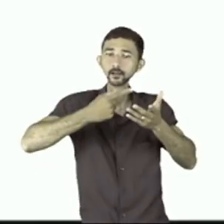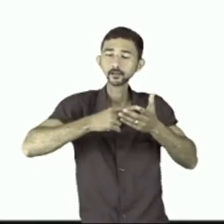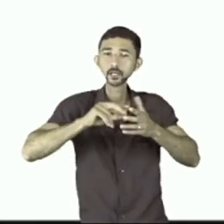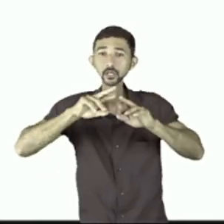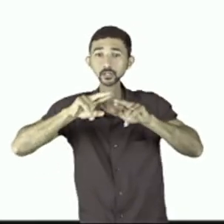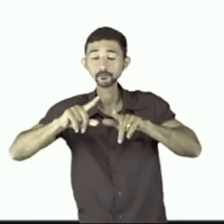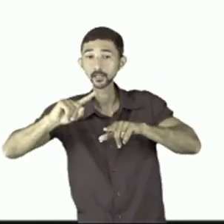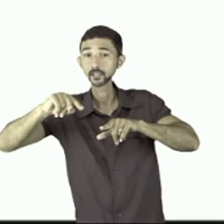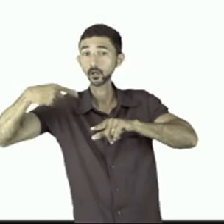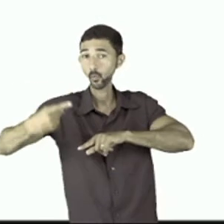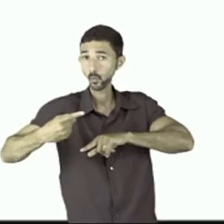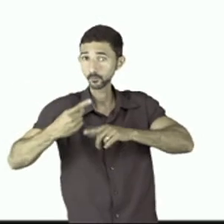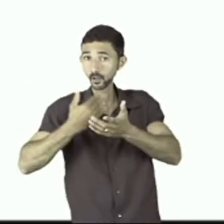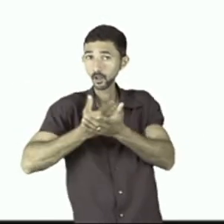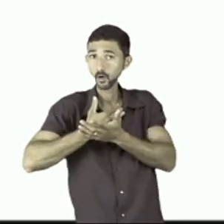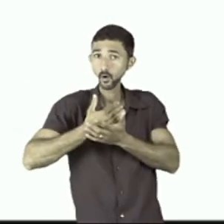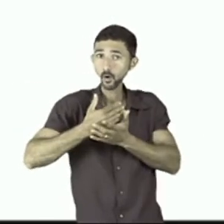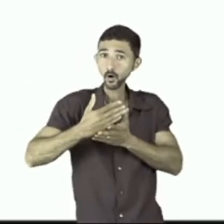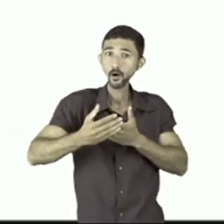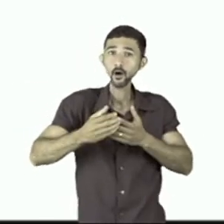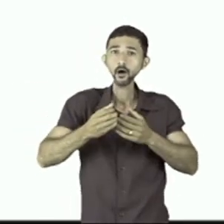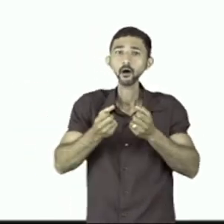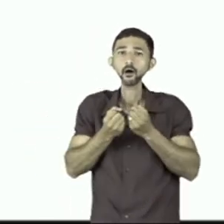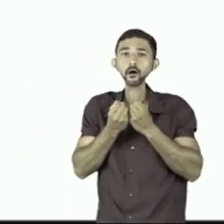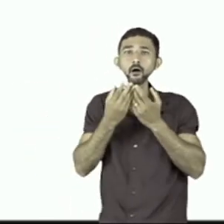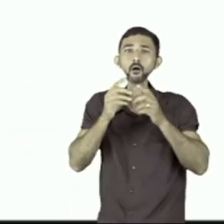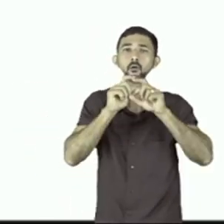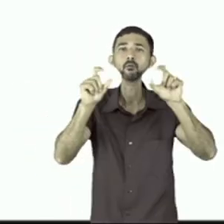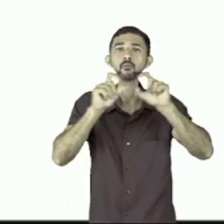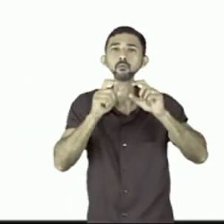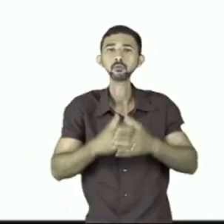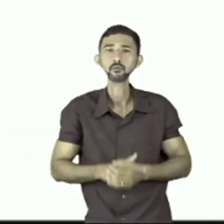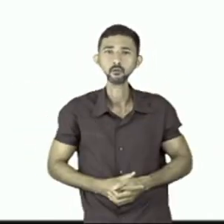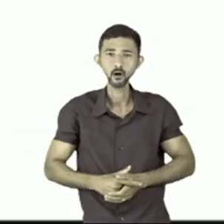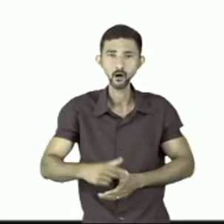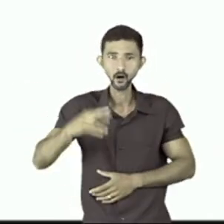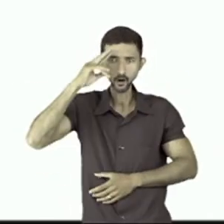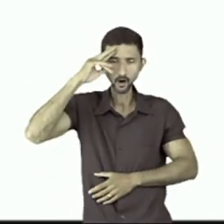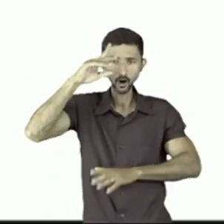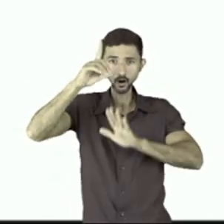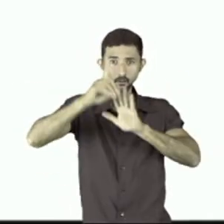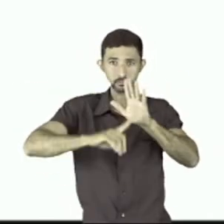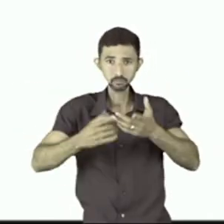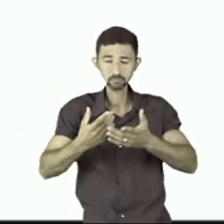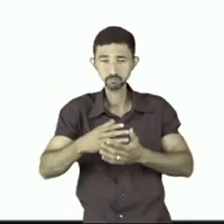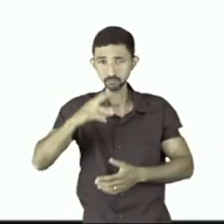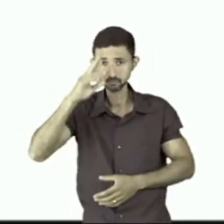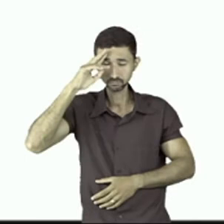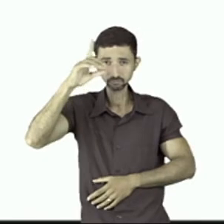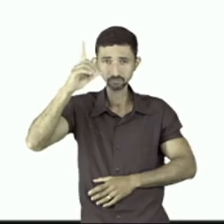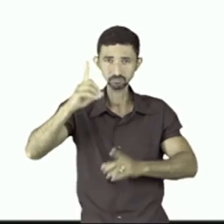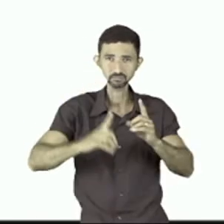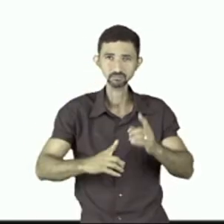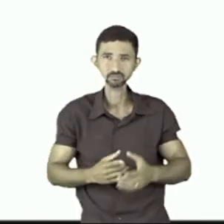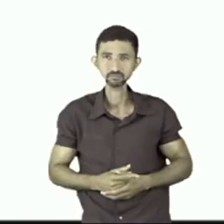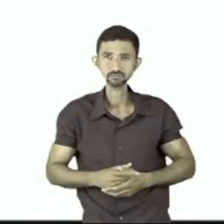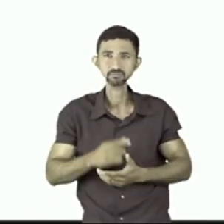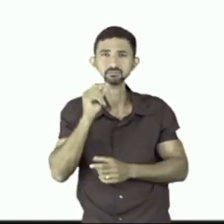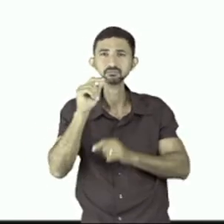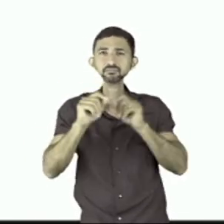da outra, ela começa com uma expressão aqui, senhor diretor que nós chamamos de